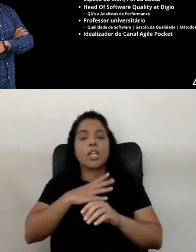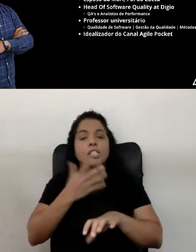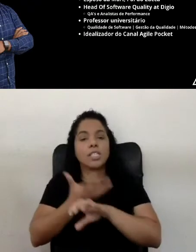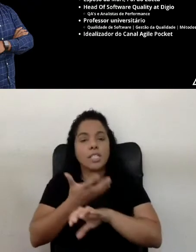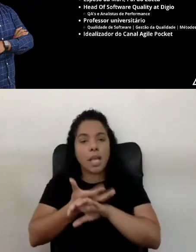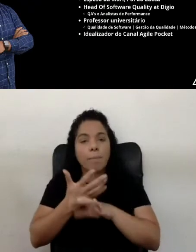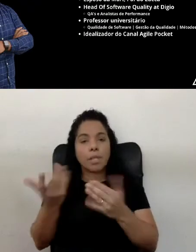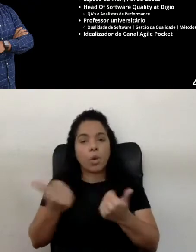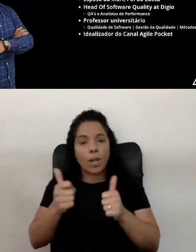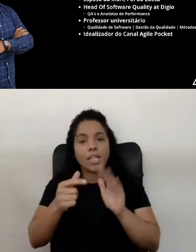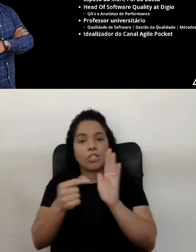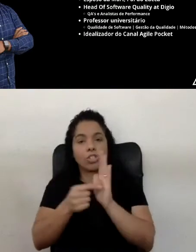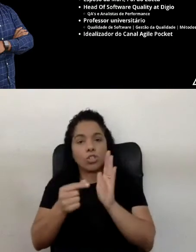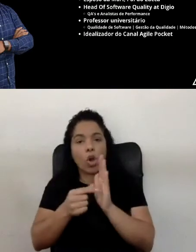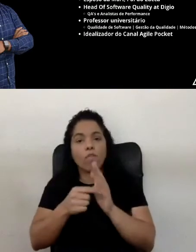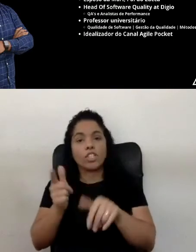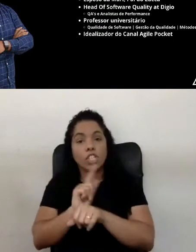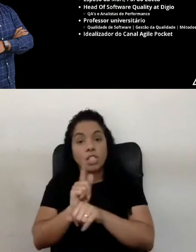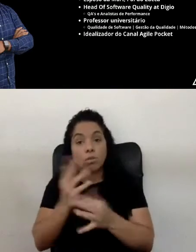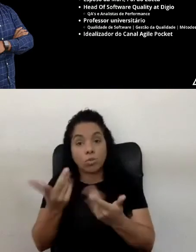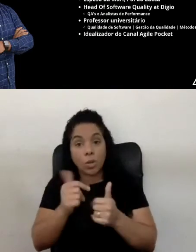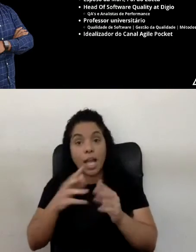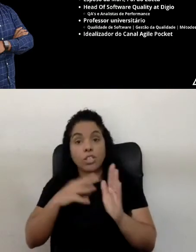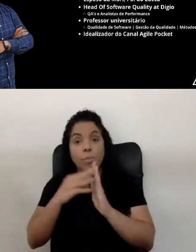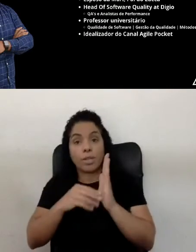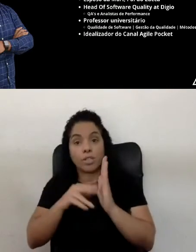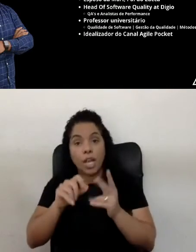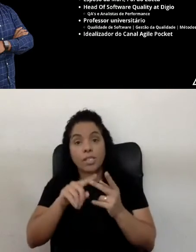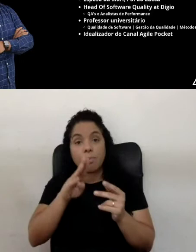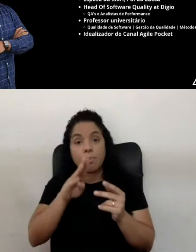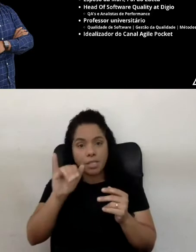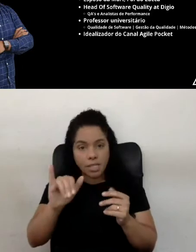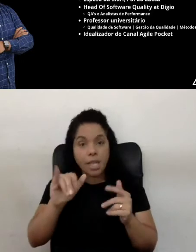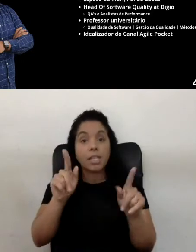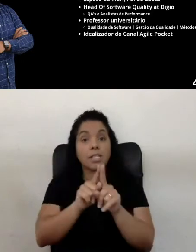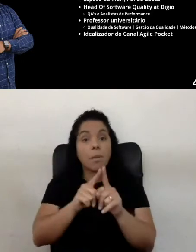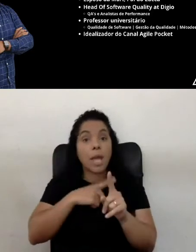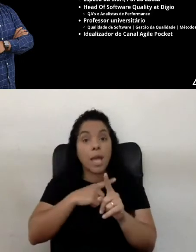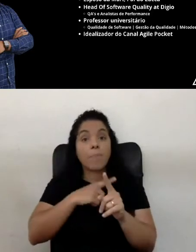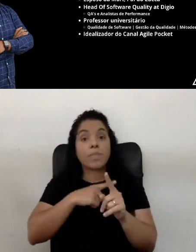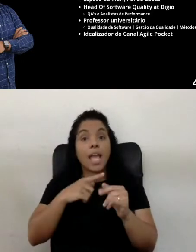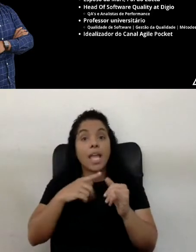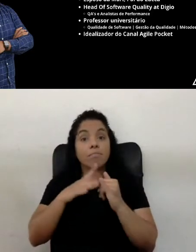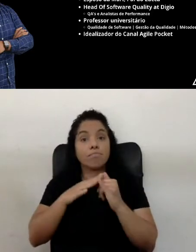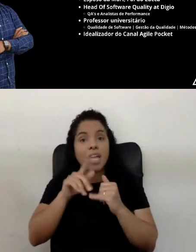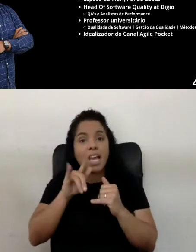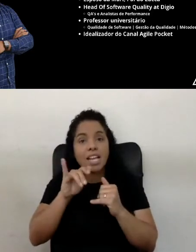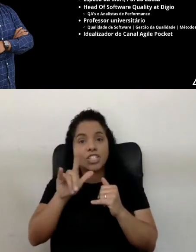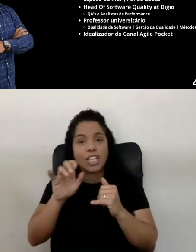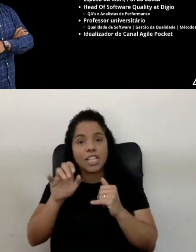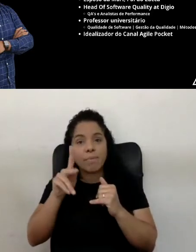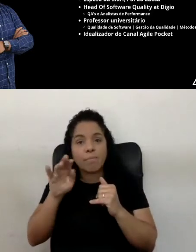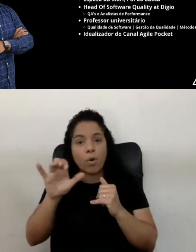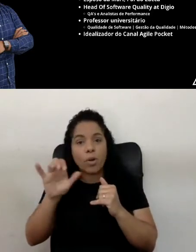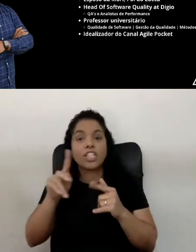métodos ágeis e business intelligence. E sou idealizador do canal Agile Pocket. Não sei se vocês conhecem o canal Agile